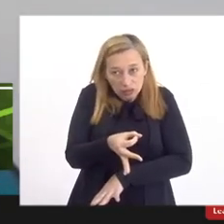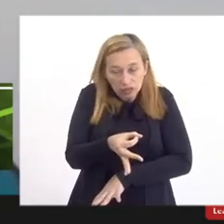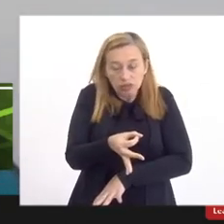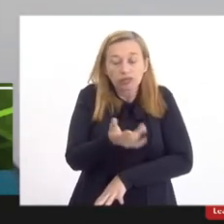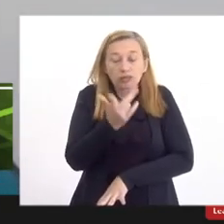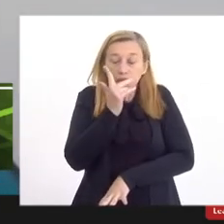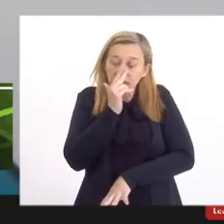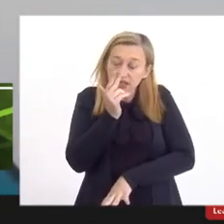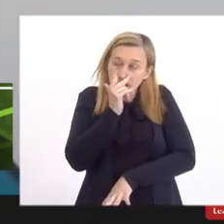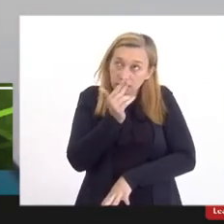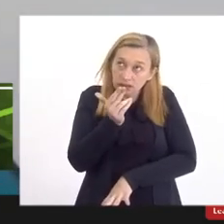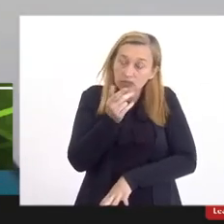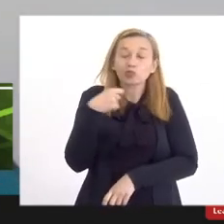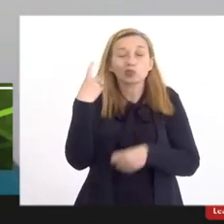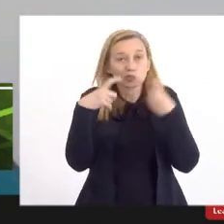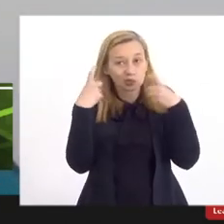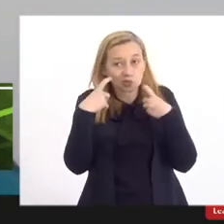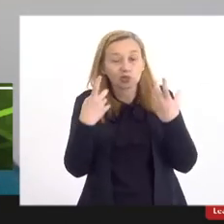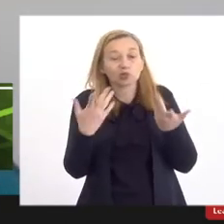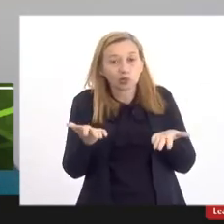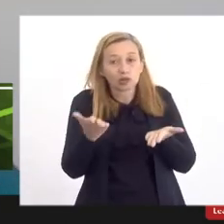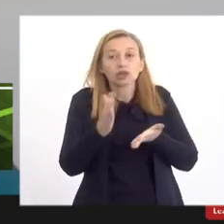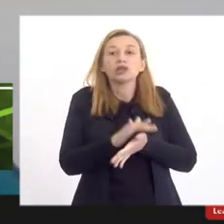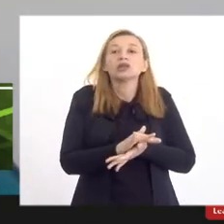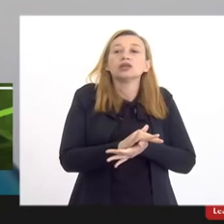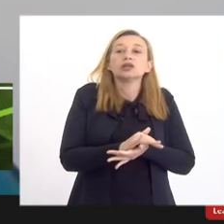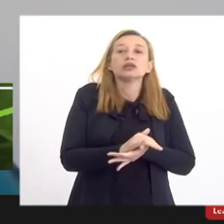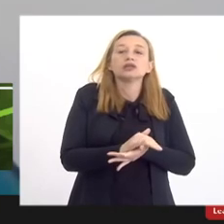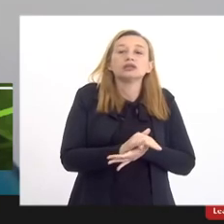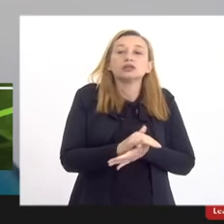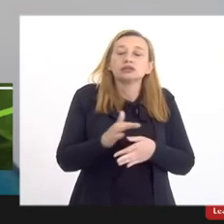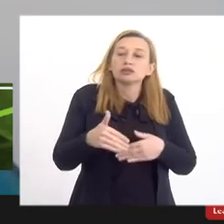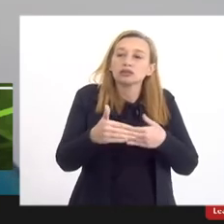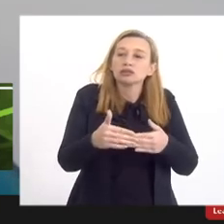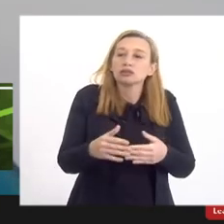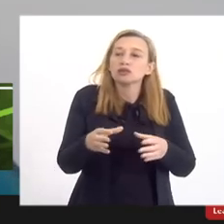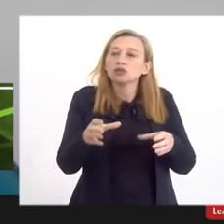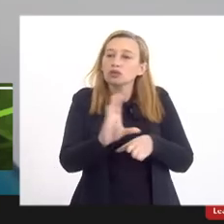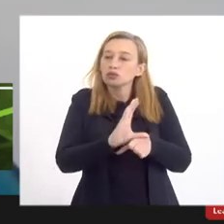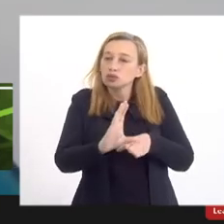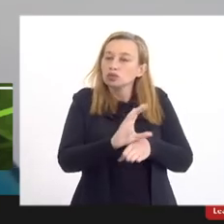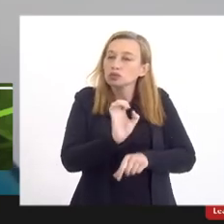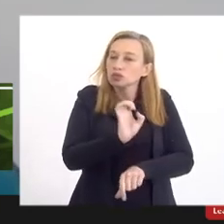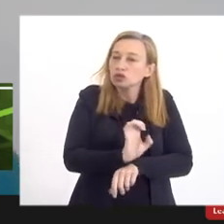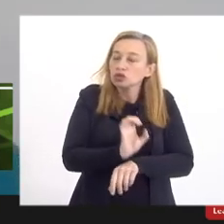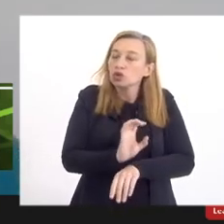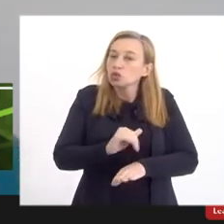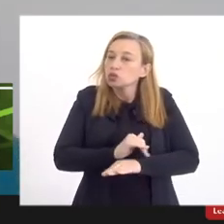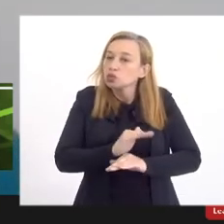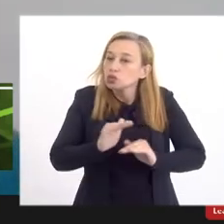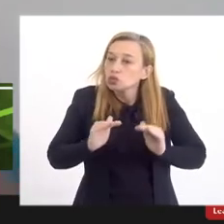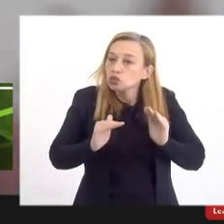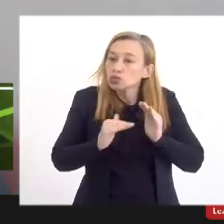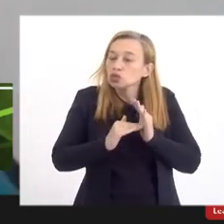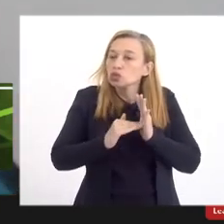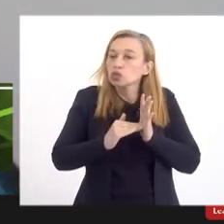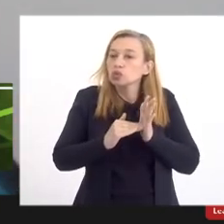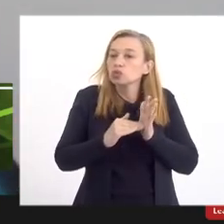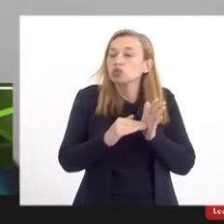parece ainda uma preocupação e vai passar pelo Conselho Estadual toda a